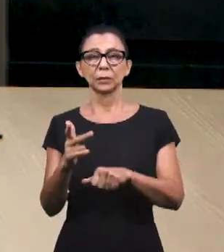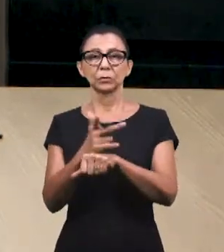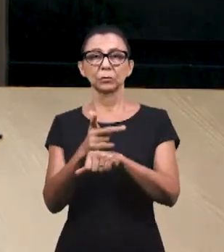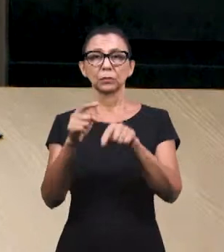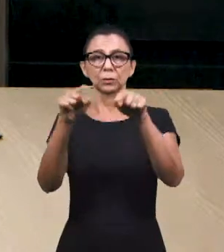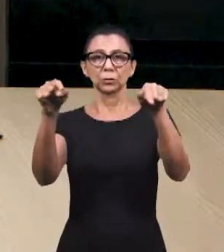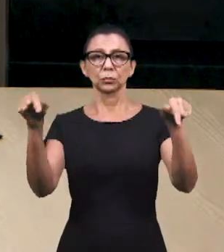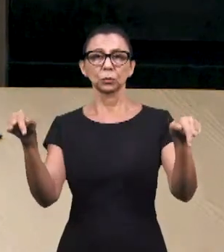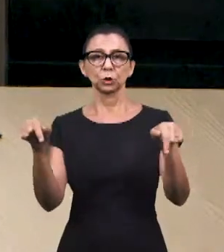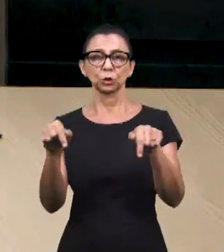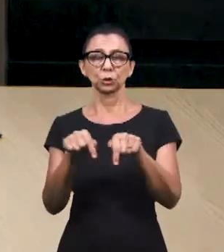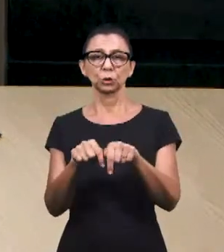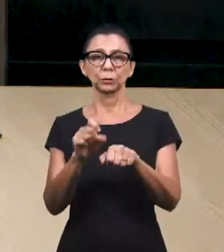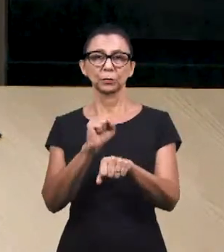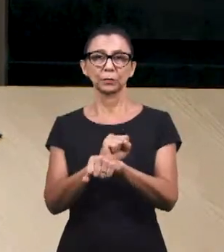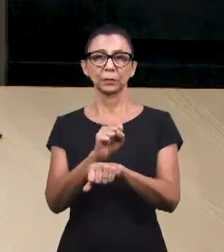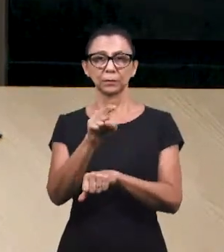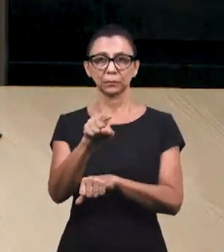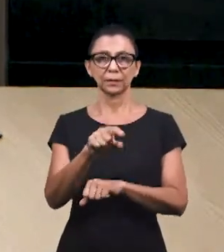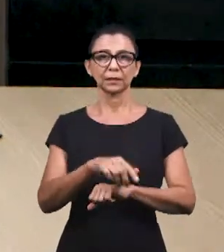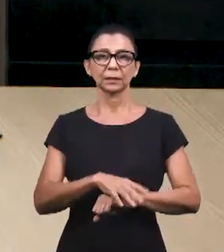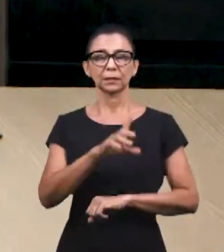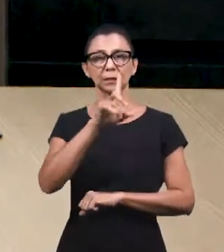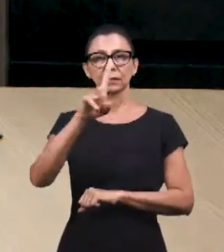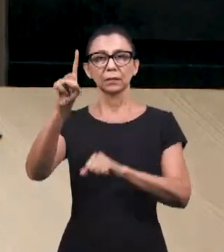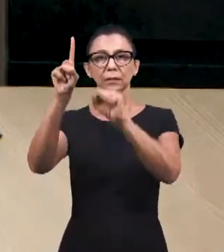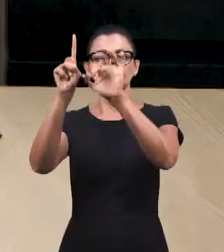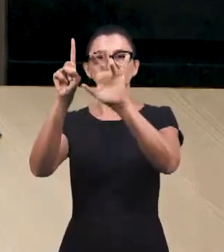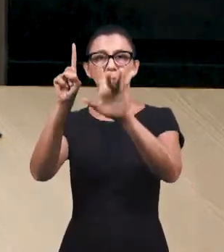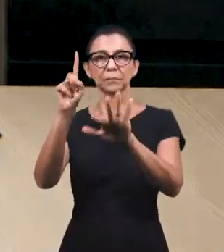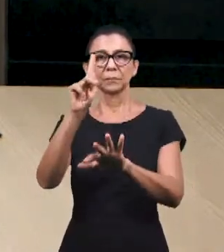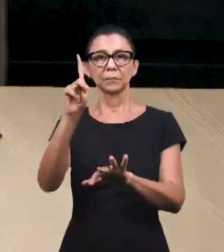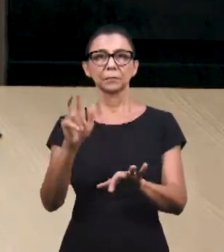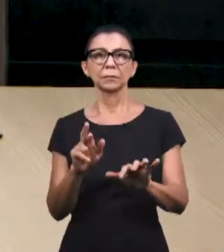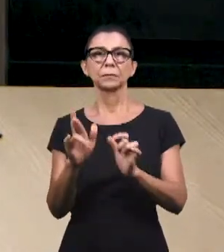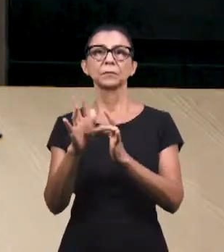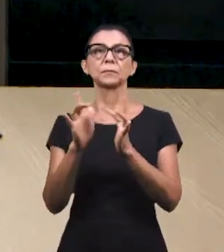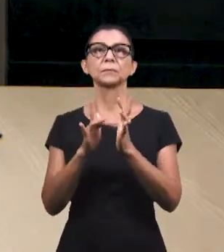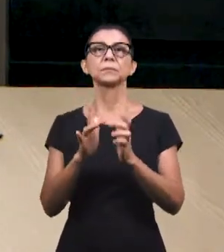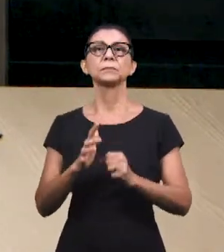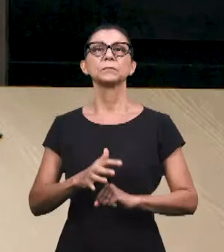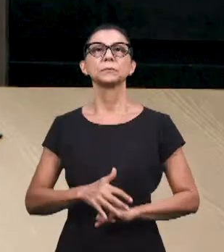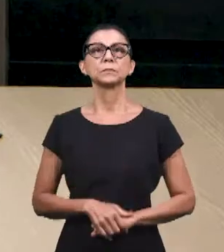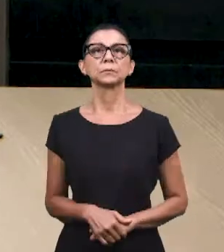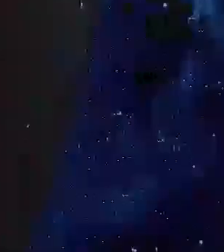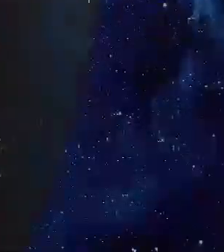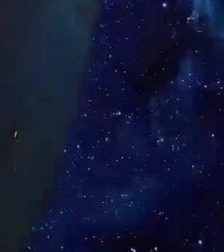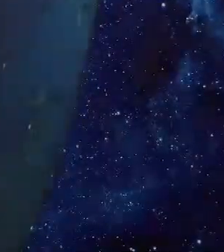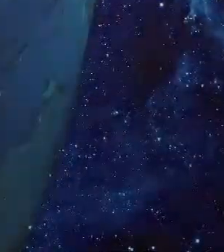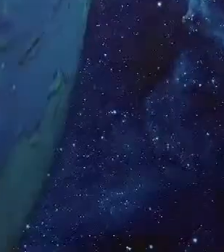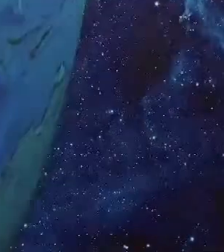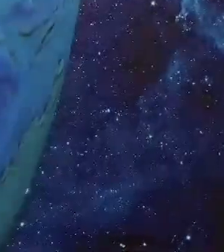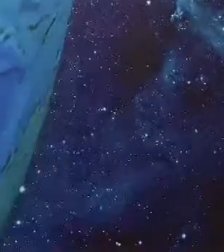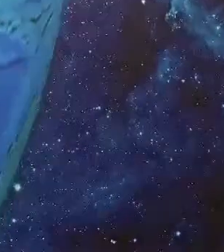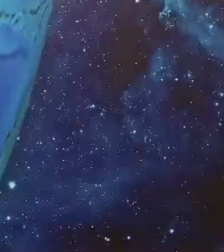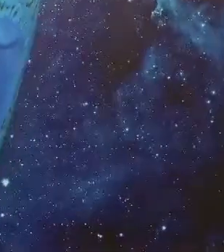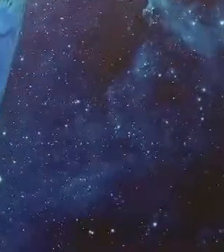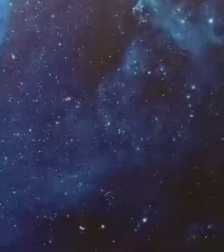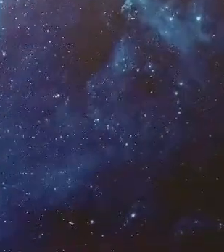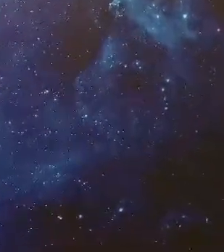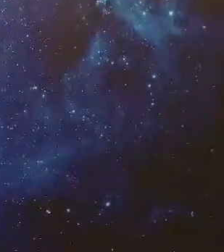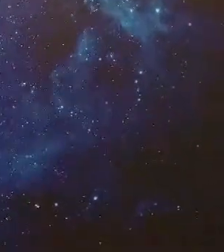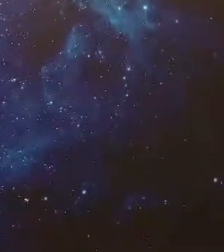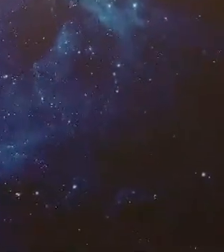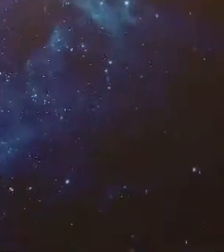estúdio e estarei te esperando lá daqui a pouco. Que Deus, então, a todos abençoe com a paz do Senhor Jesus. A